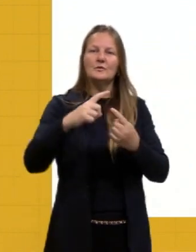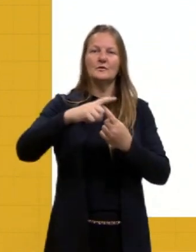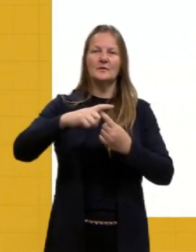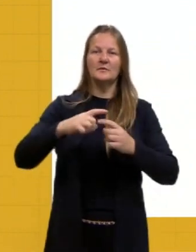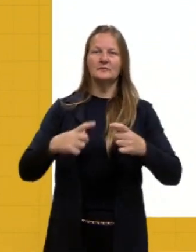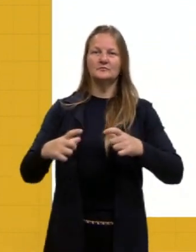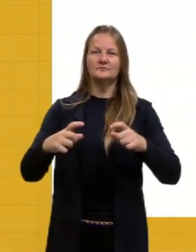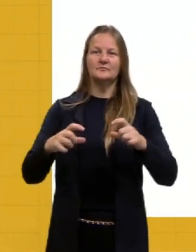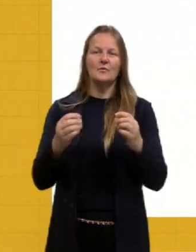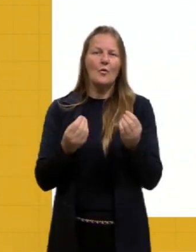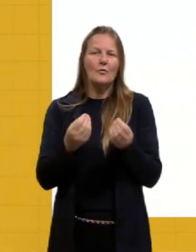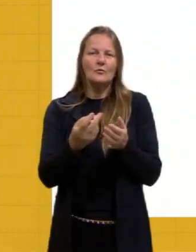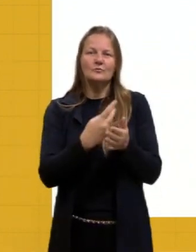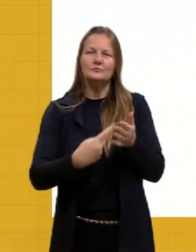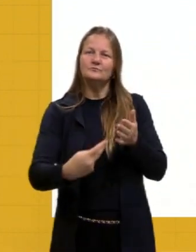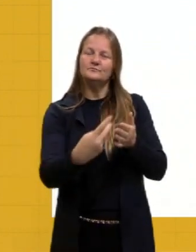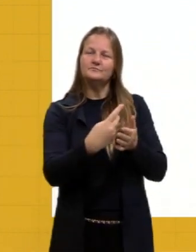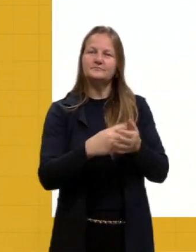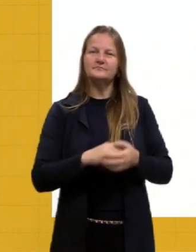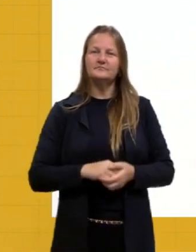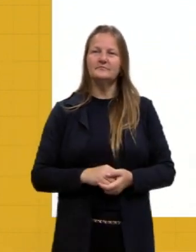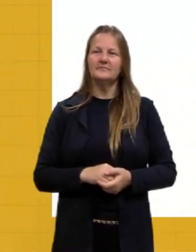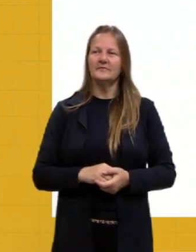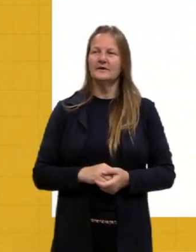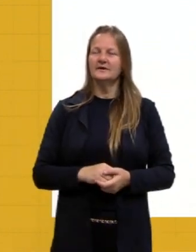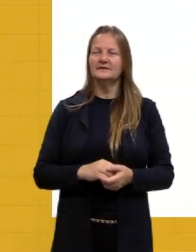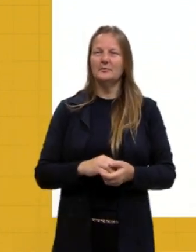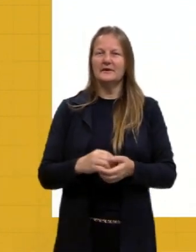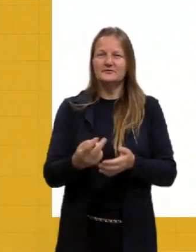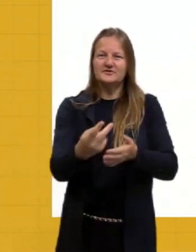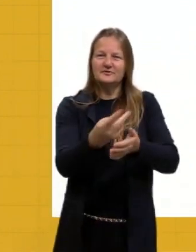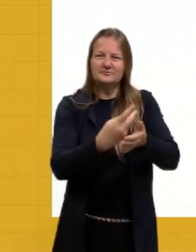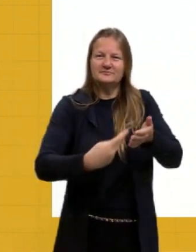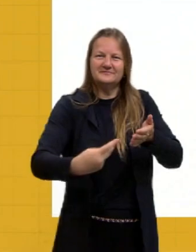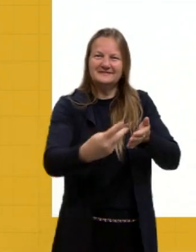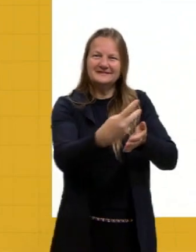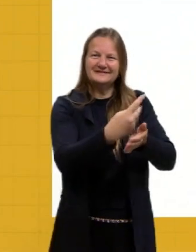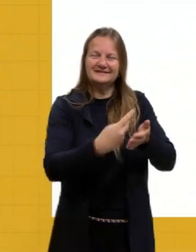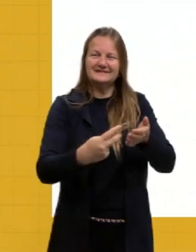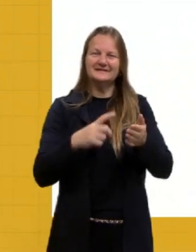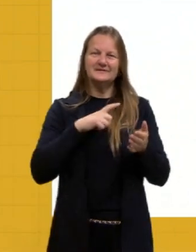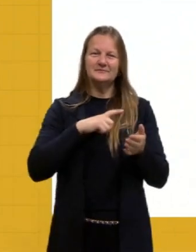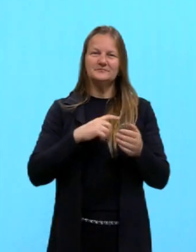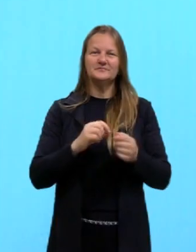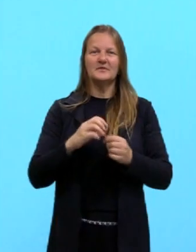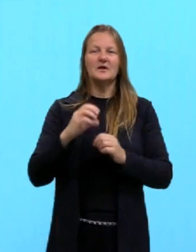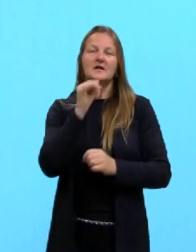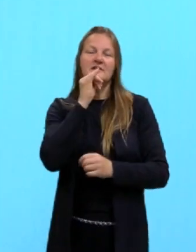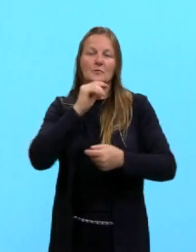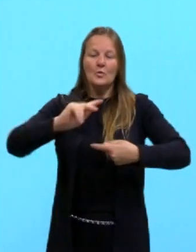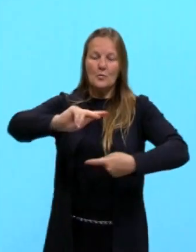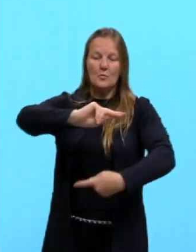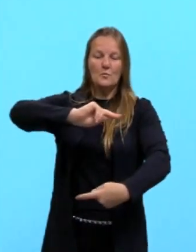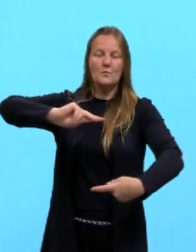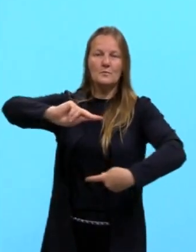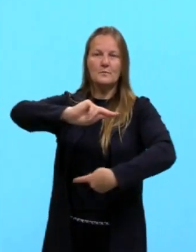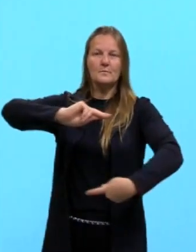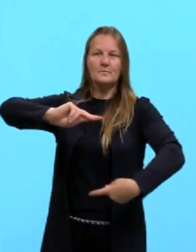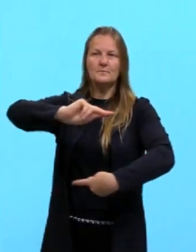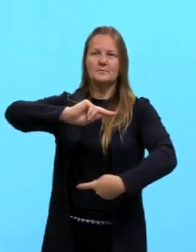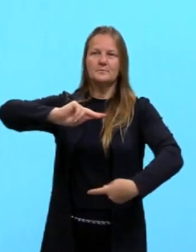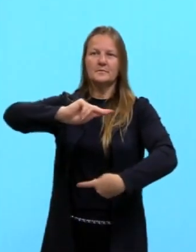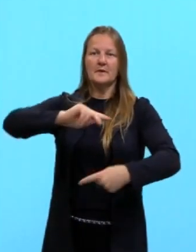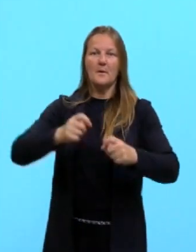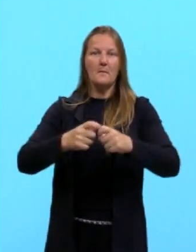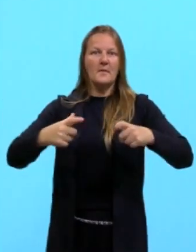por exemplo, aqui nós temos Mercator, olha o tamanho da Groenlândia, tá? É bem maior do que o